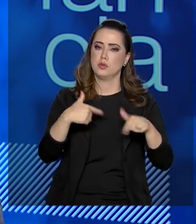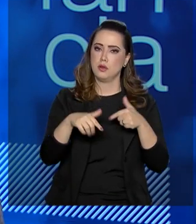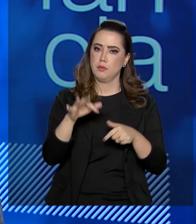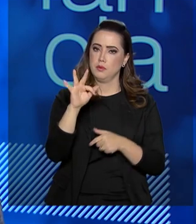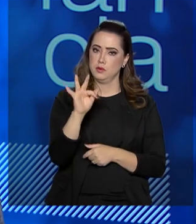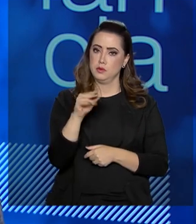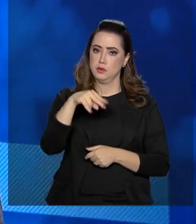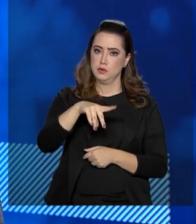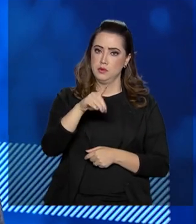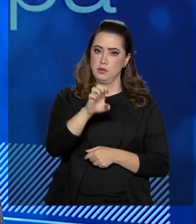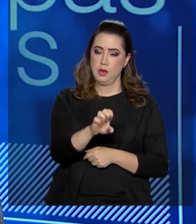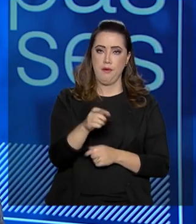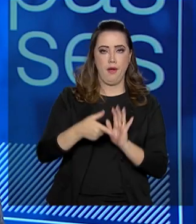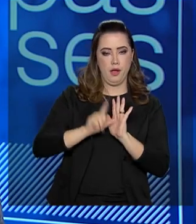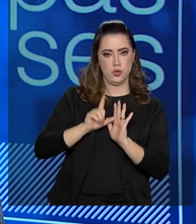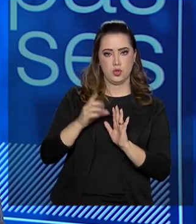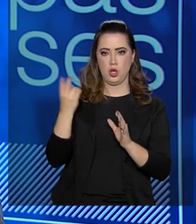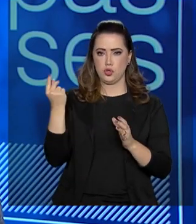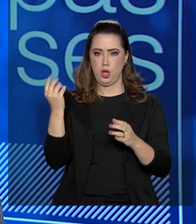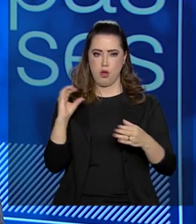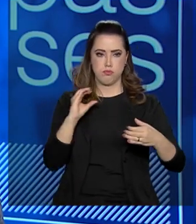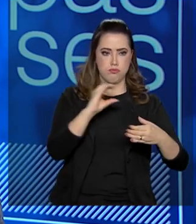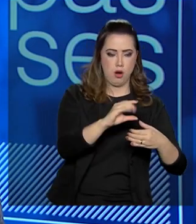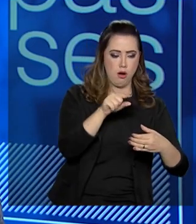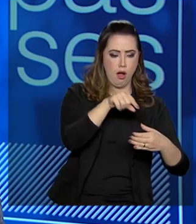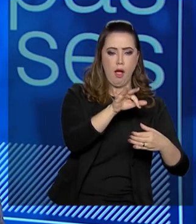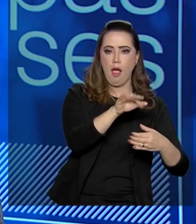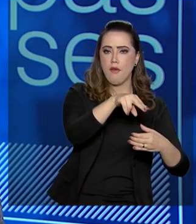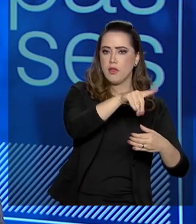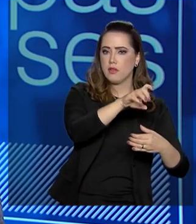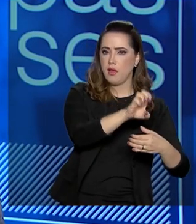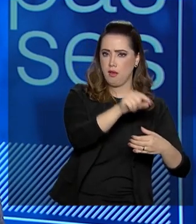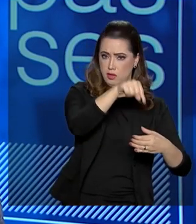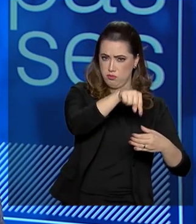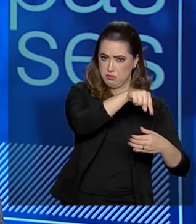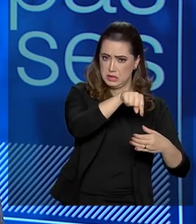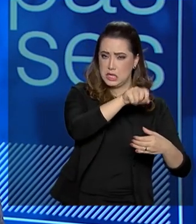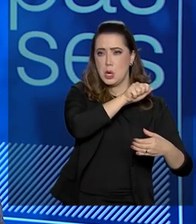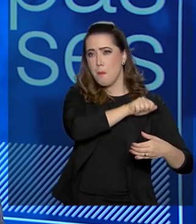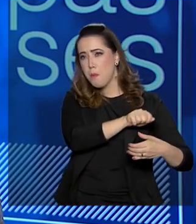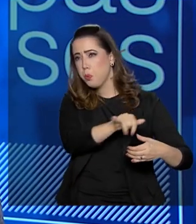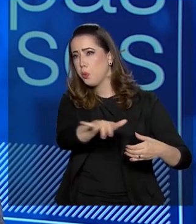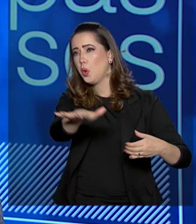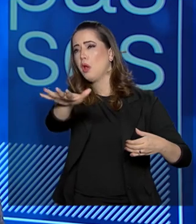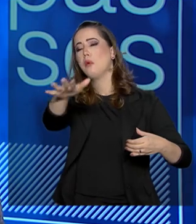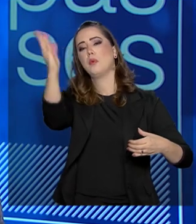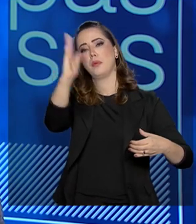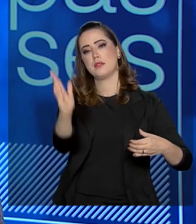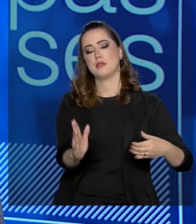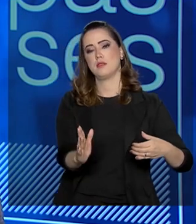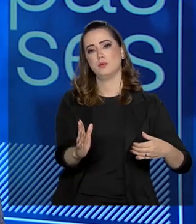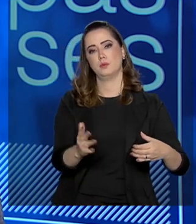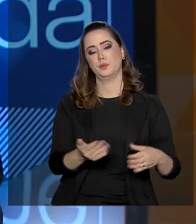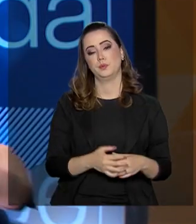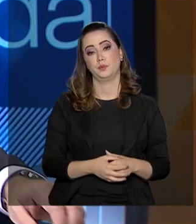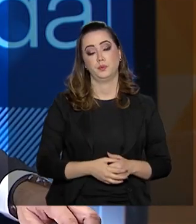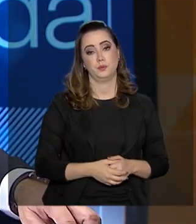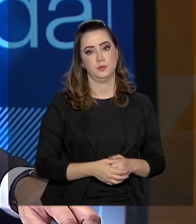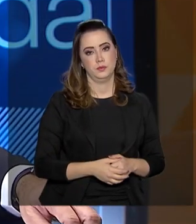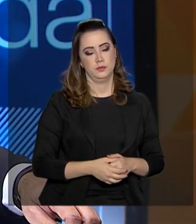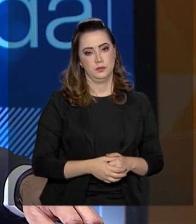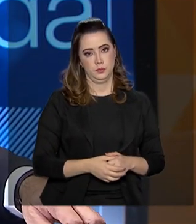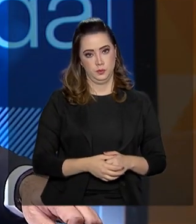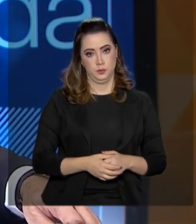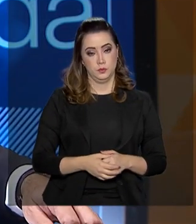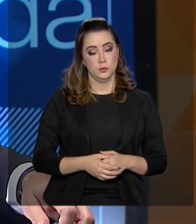FNDE de agente repassador para um gestor estratégico das finanças públicas destinadas à educação. E como